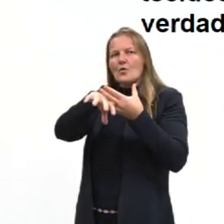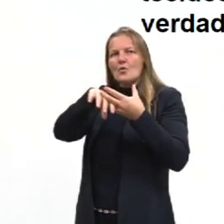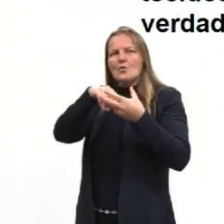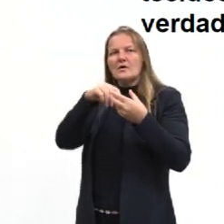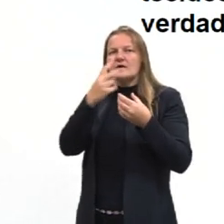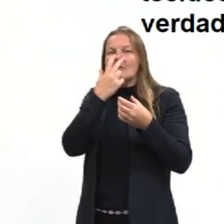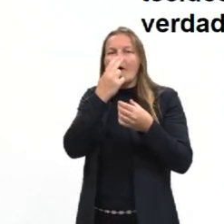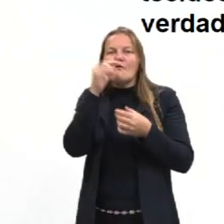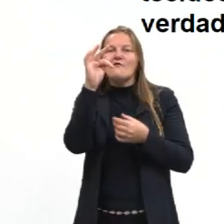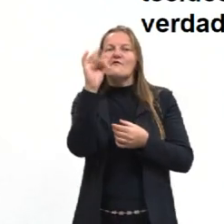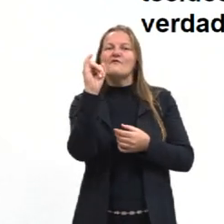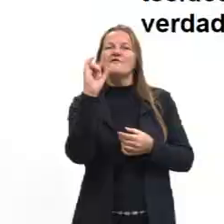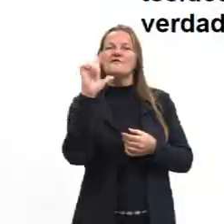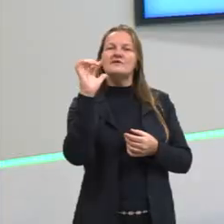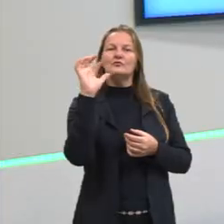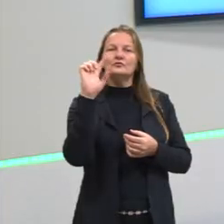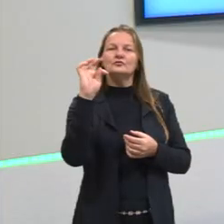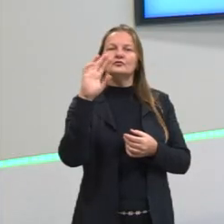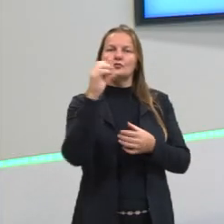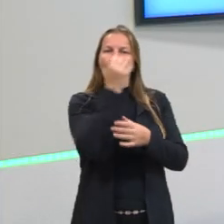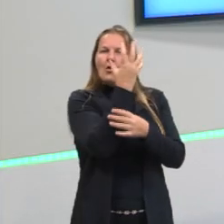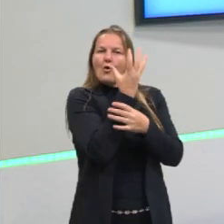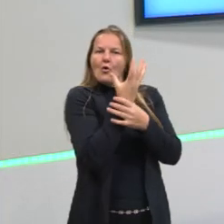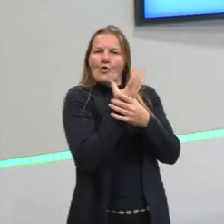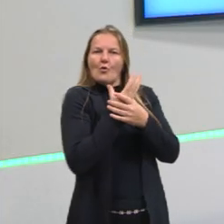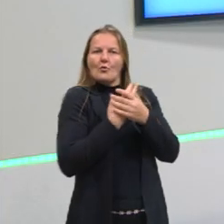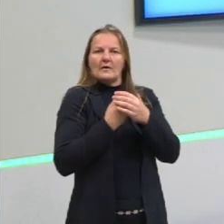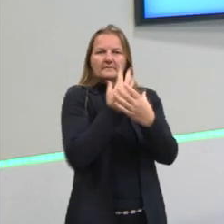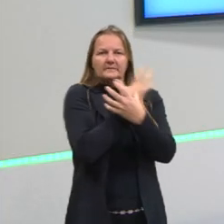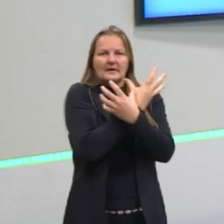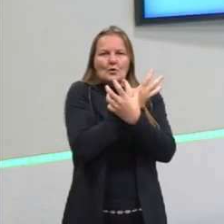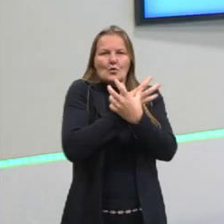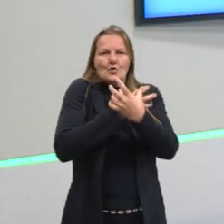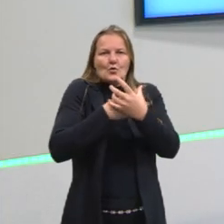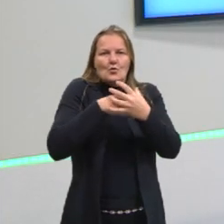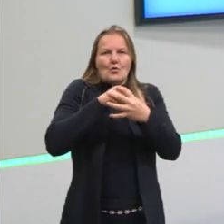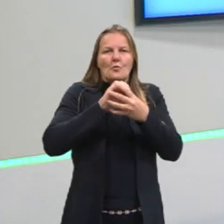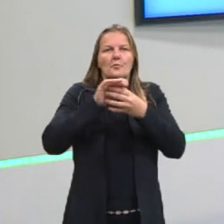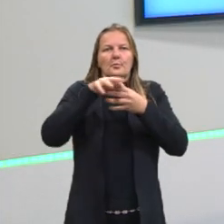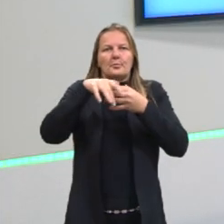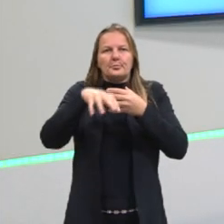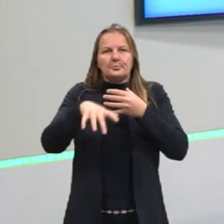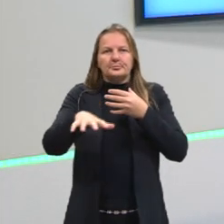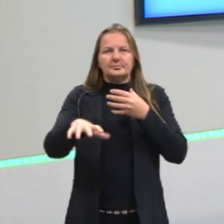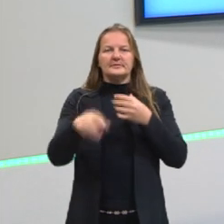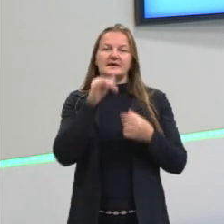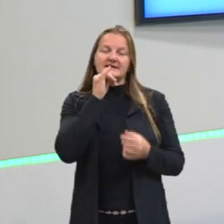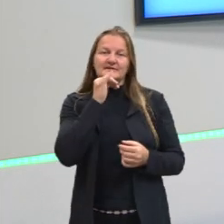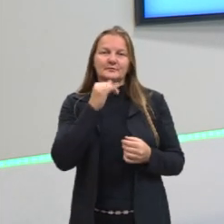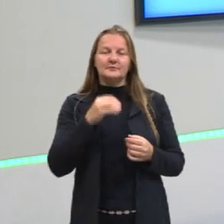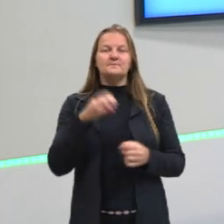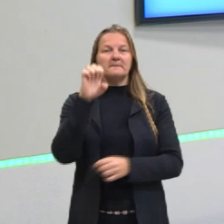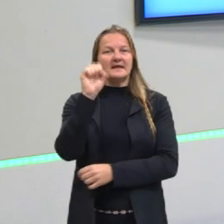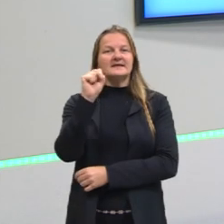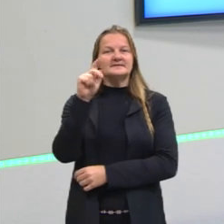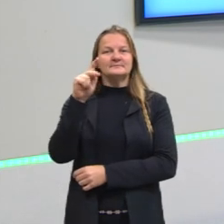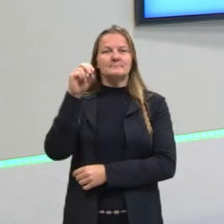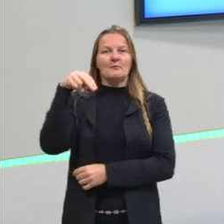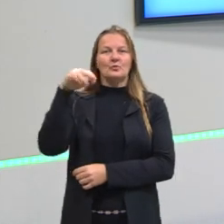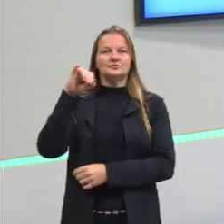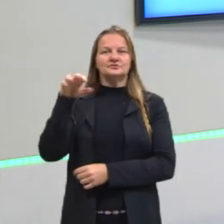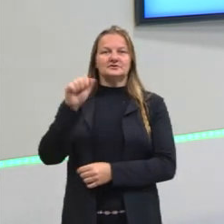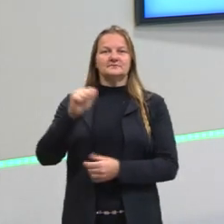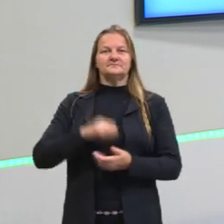água tem substâncias, estão ali as substâncias na água. Aí, por exemplo, a esponja aqui da imagem,